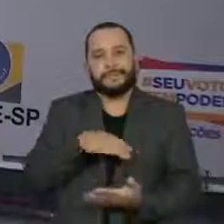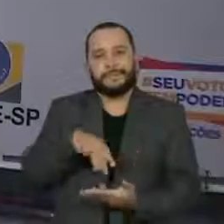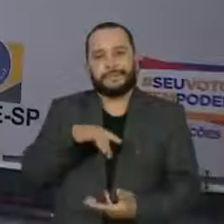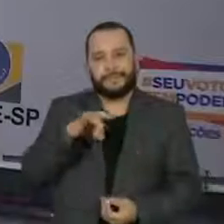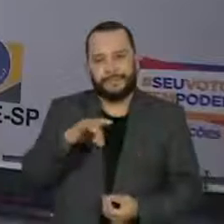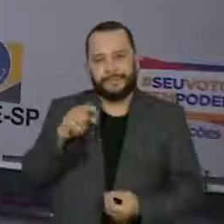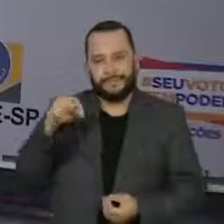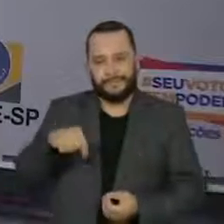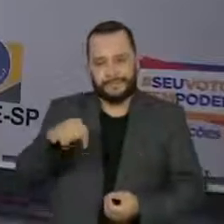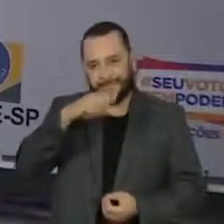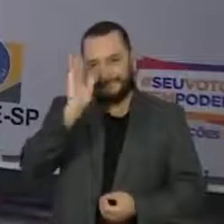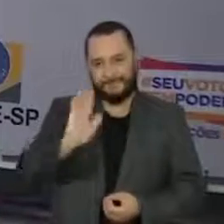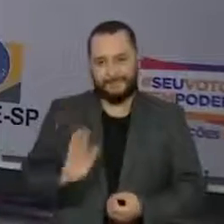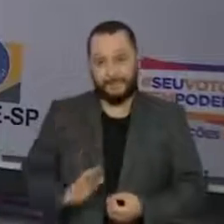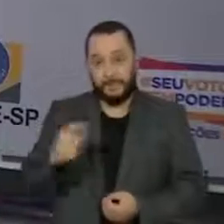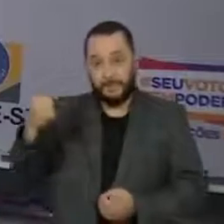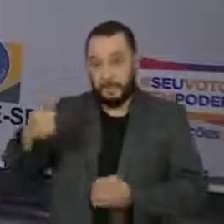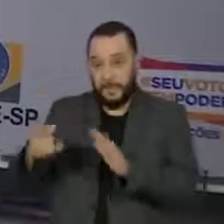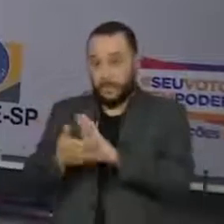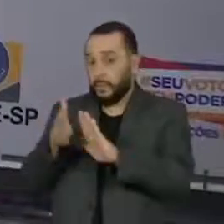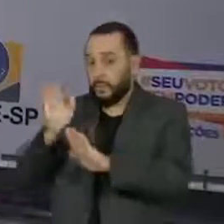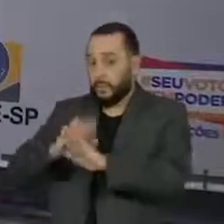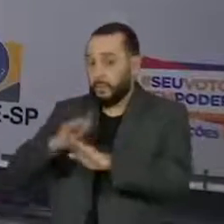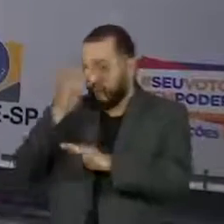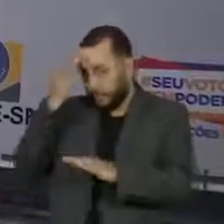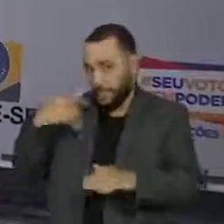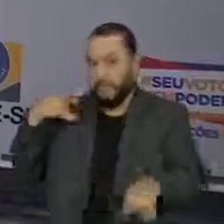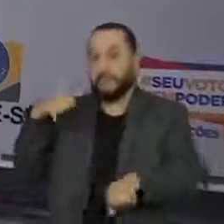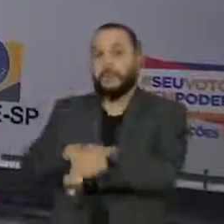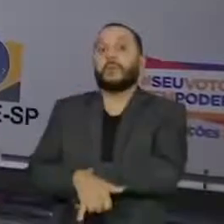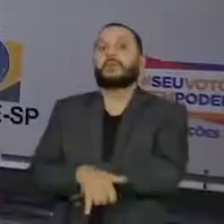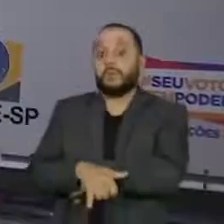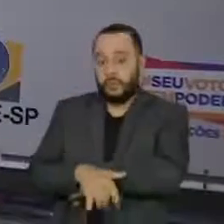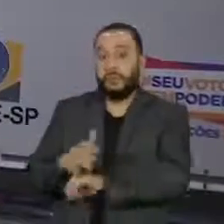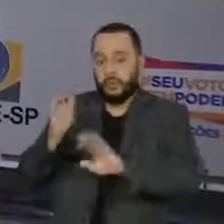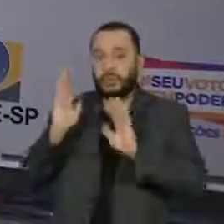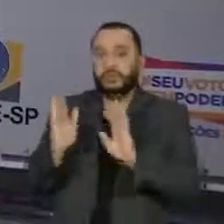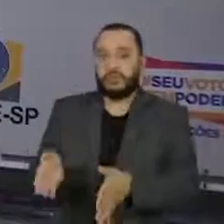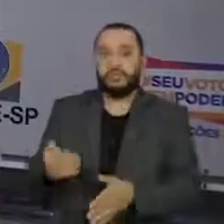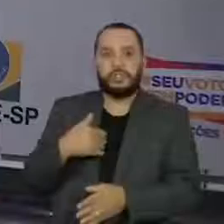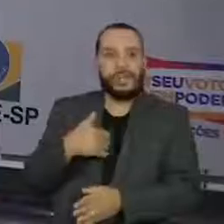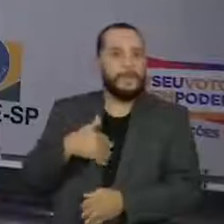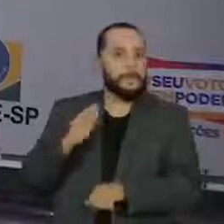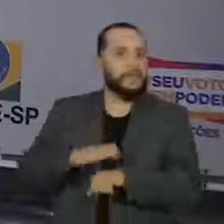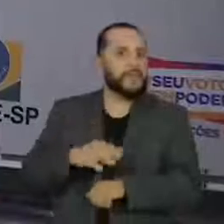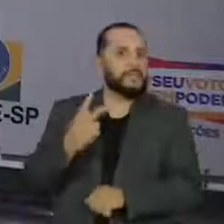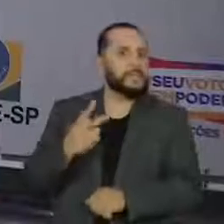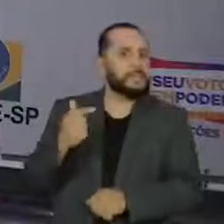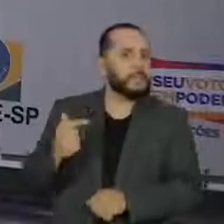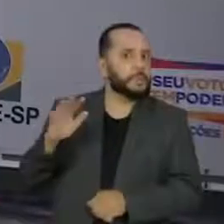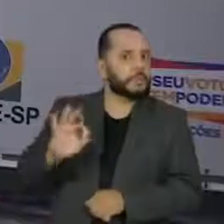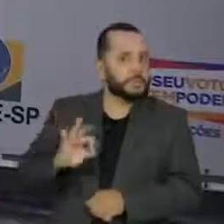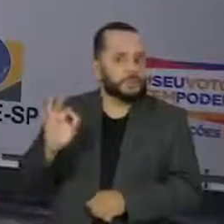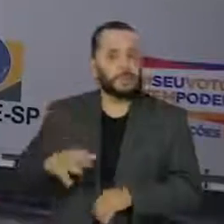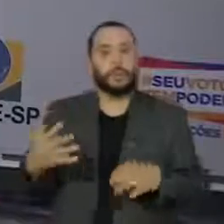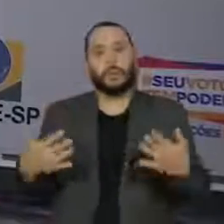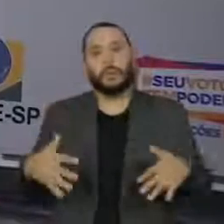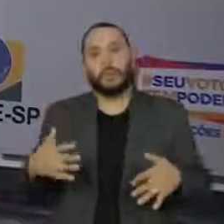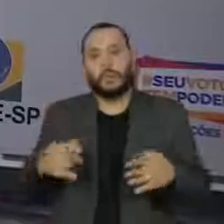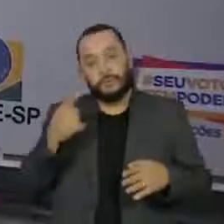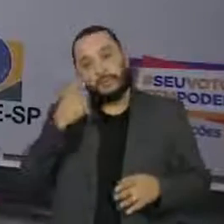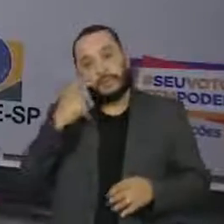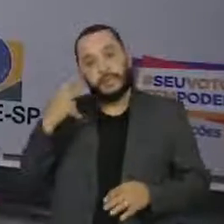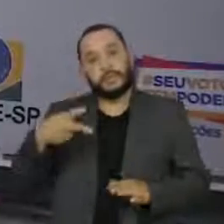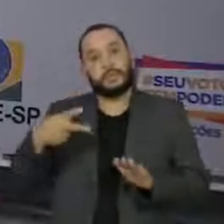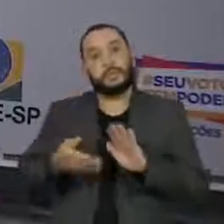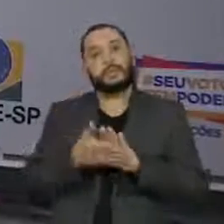primeiro turno, a abstenção das pessoas que não foram até nenhum local de votação foi de mais de 27%. Vamos ver se a gente